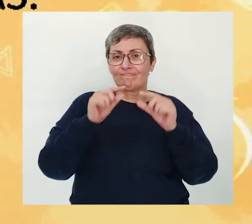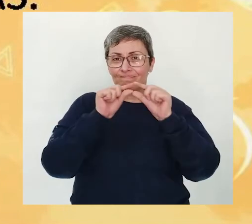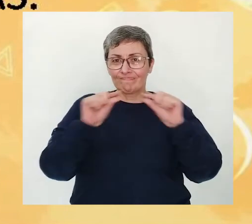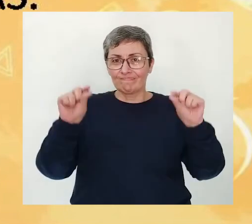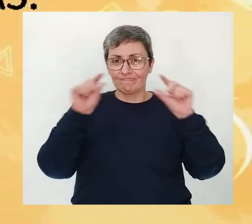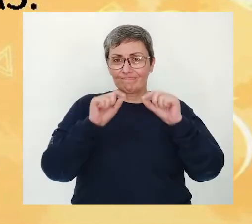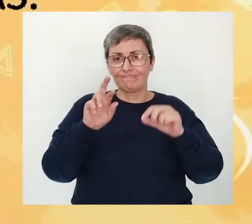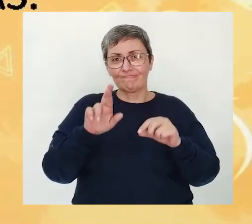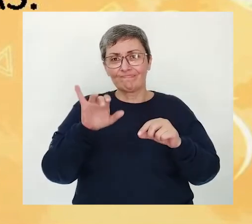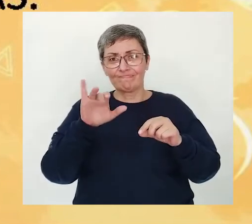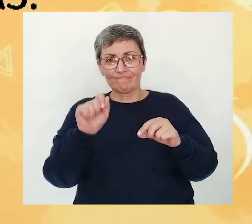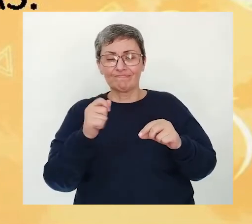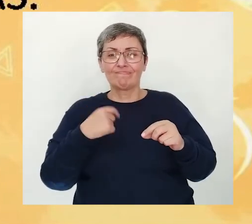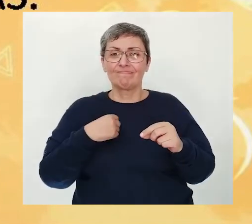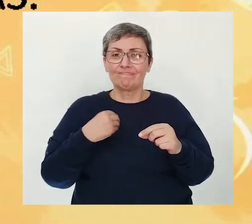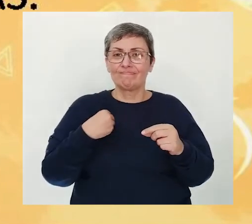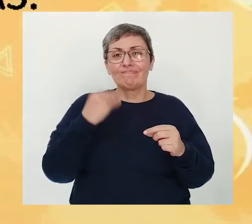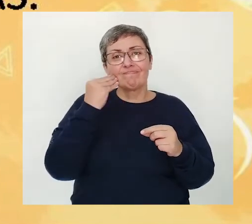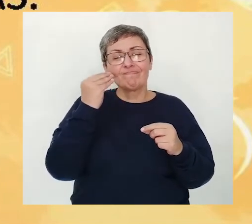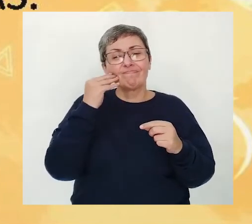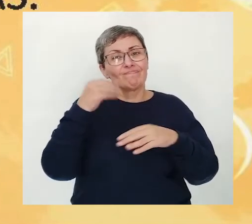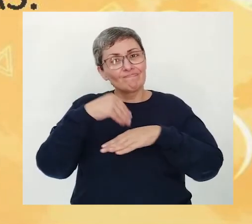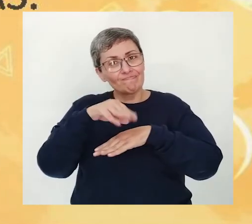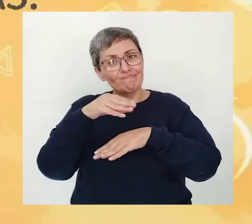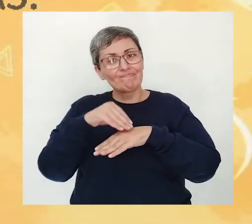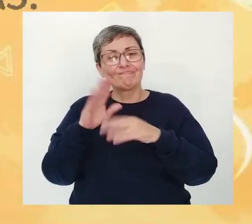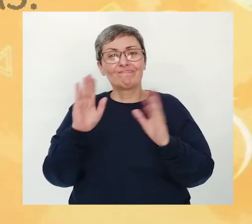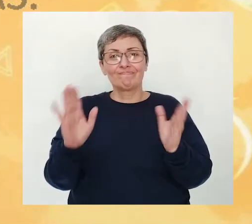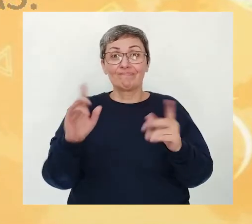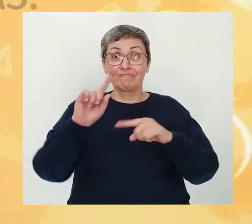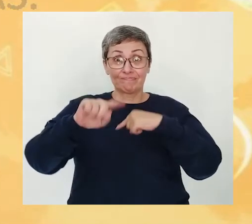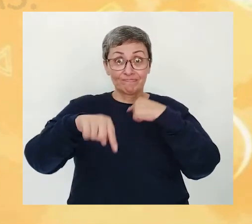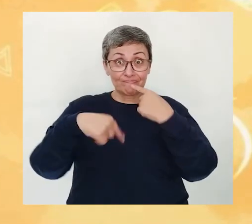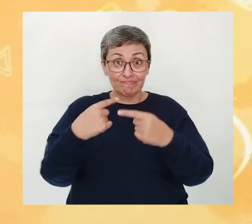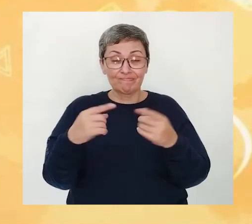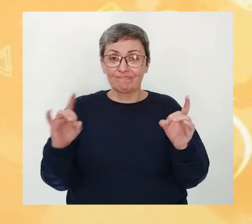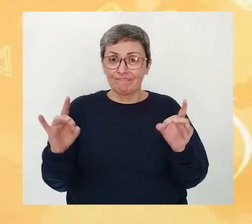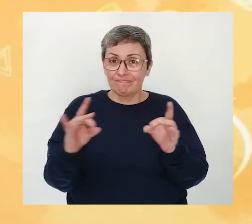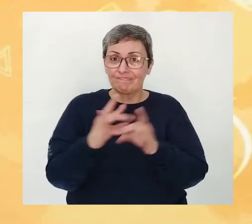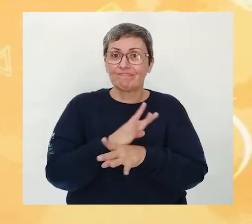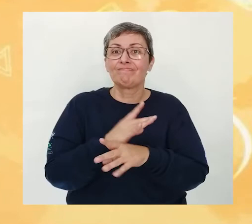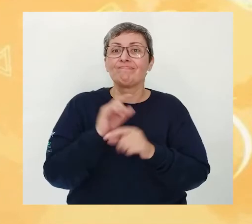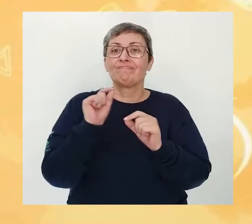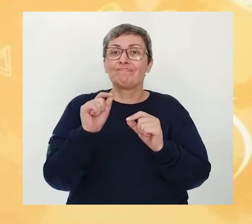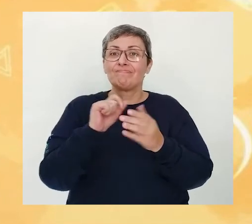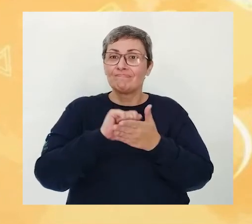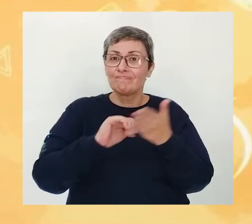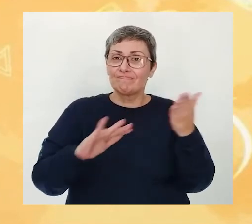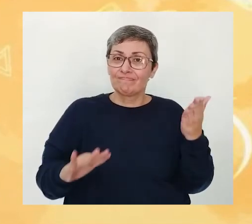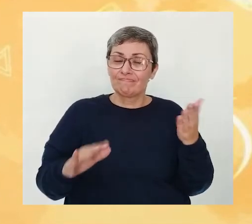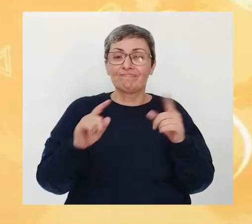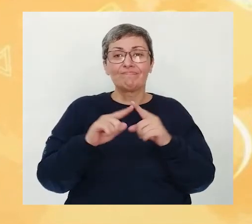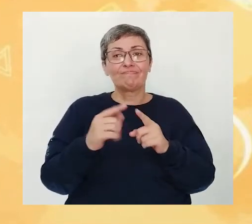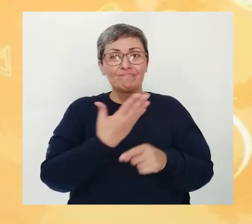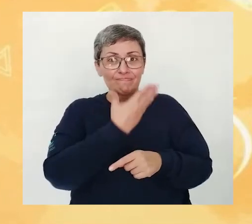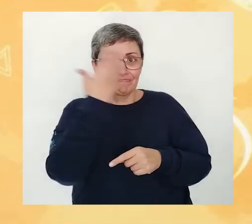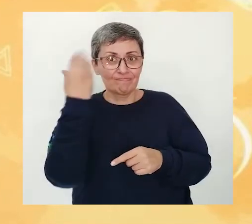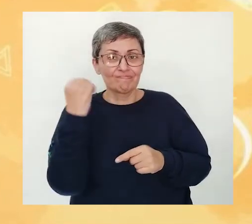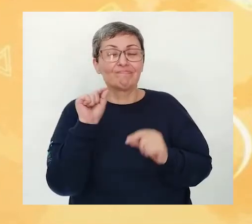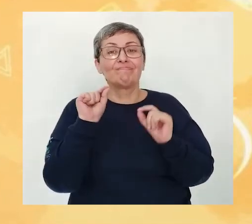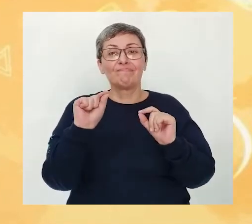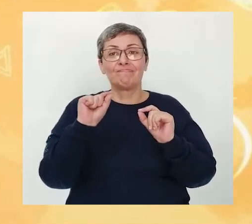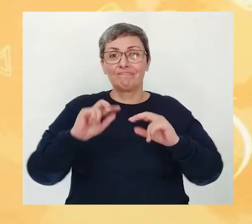versos Com rimas Se quiser pode usar As dicas que eu dei Depois que você Terminar Essa atividade Não